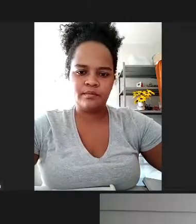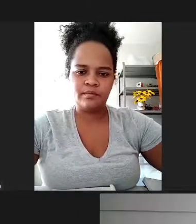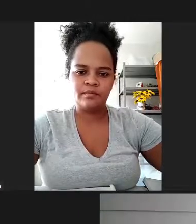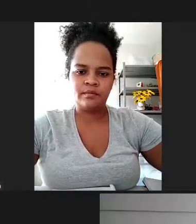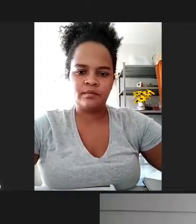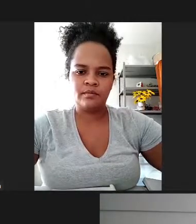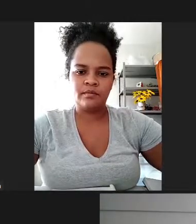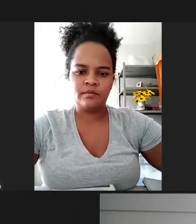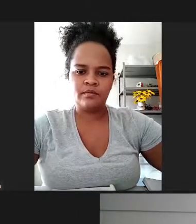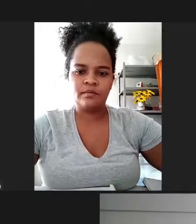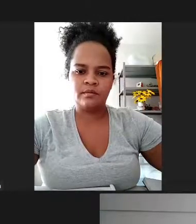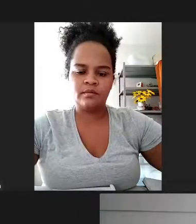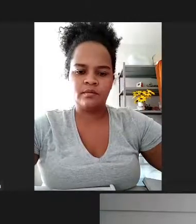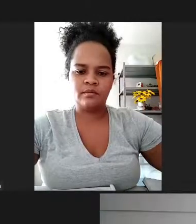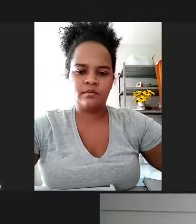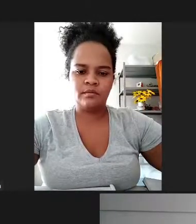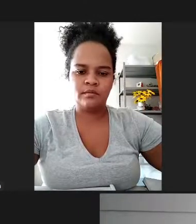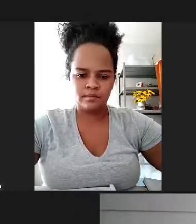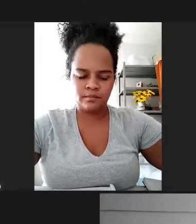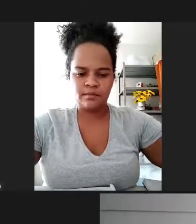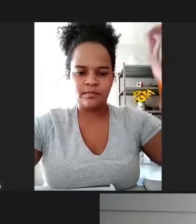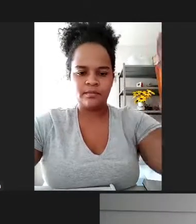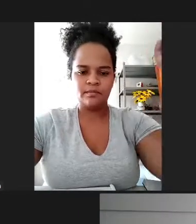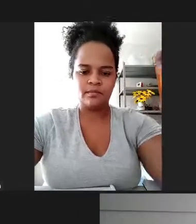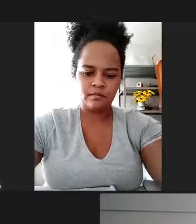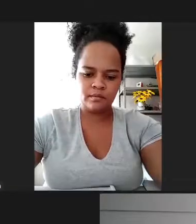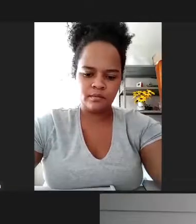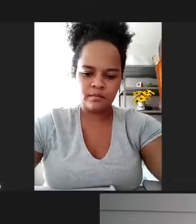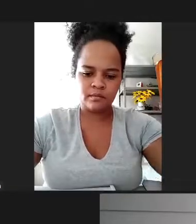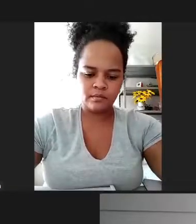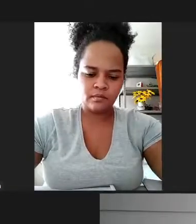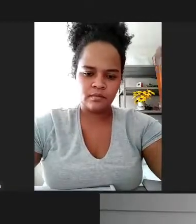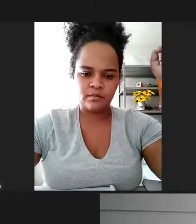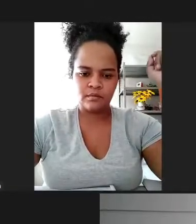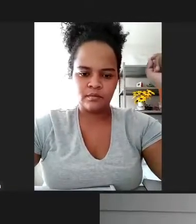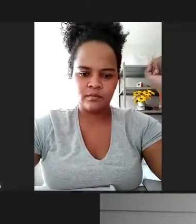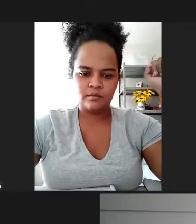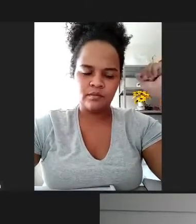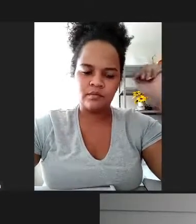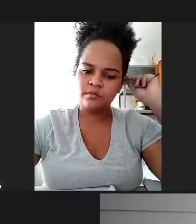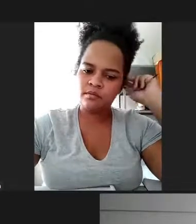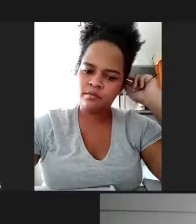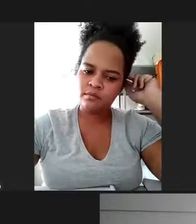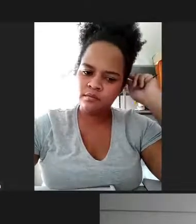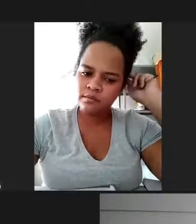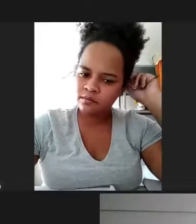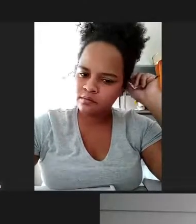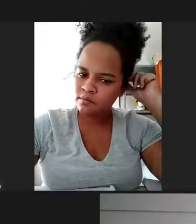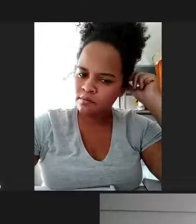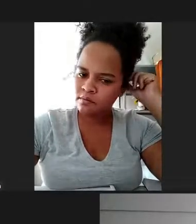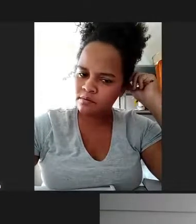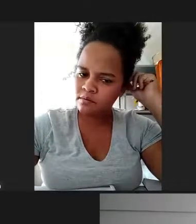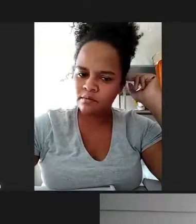parlamentar, a Natália Tiesi Manetta, para que conduza essa singela homenagem.